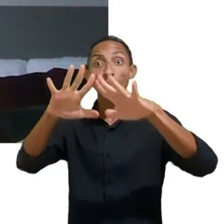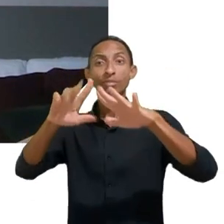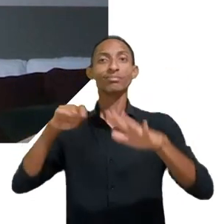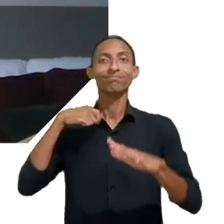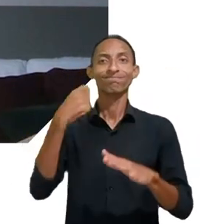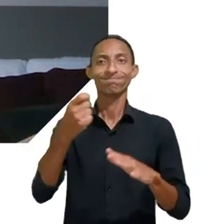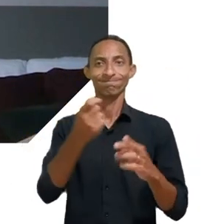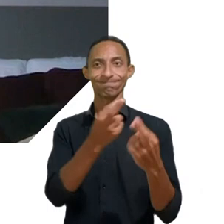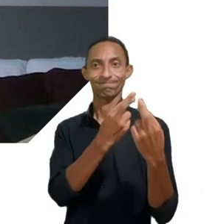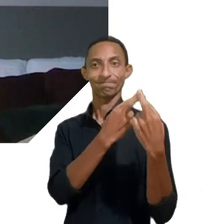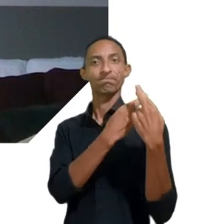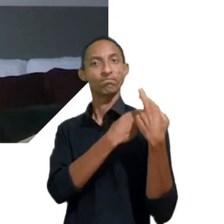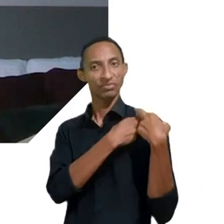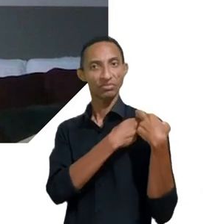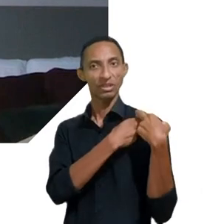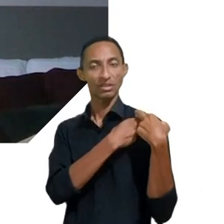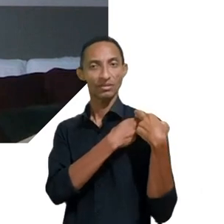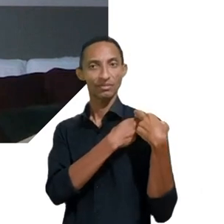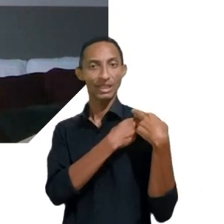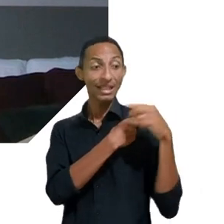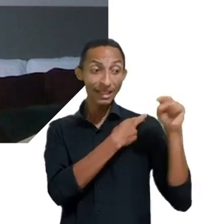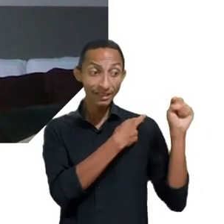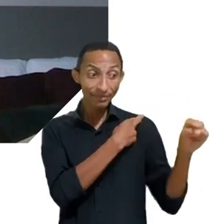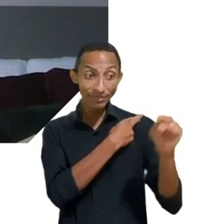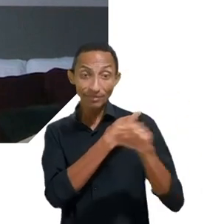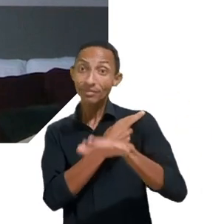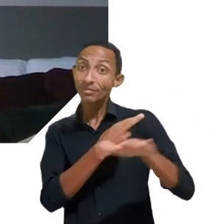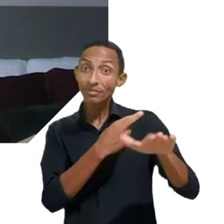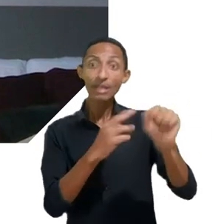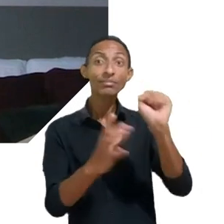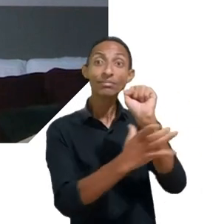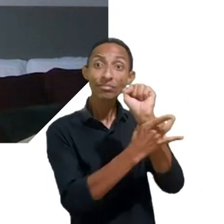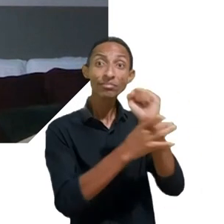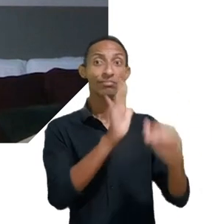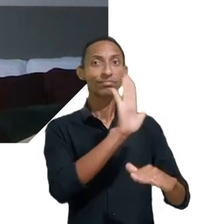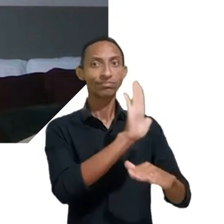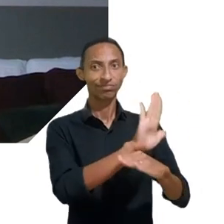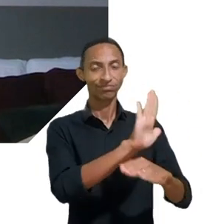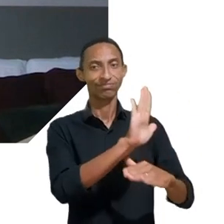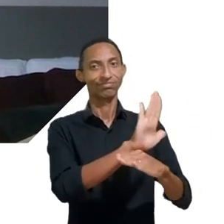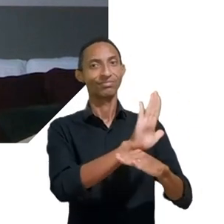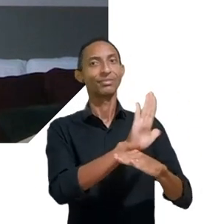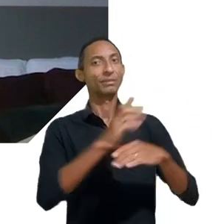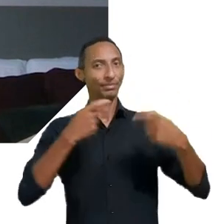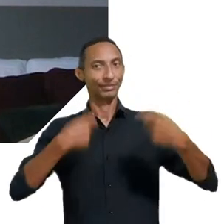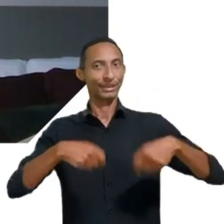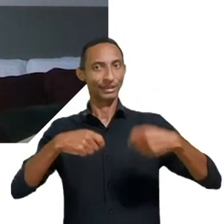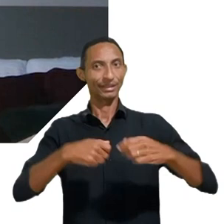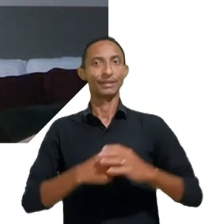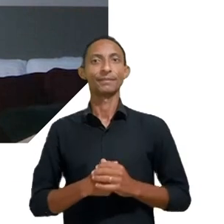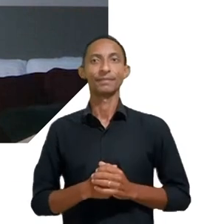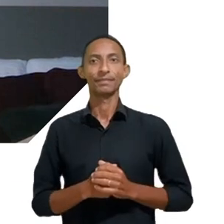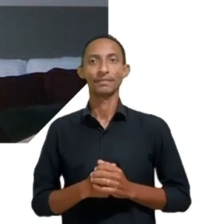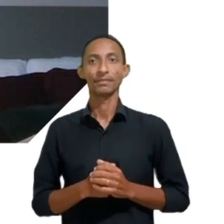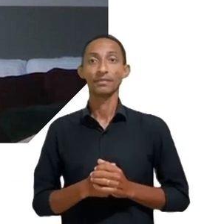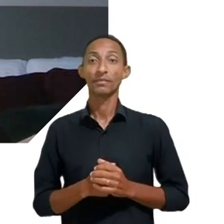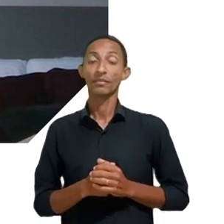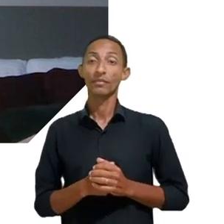nesse sentido, acho que o mercado também se vale desse imaginário para sobrecarregar as famílias no que tange